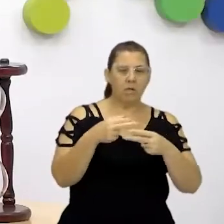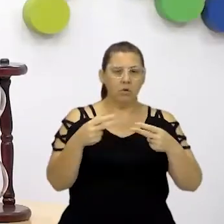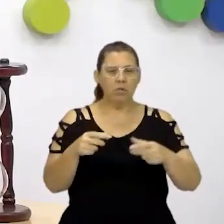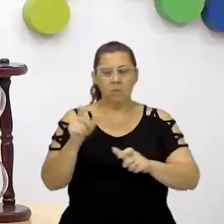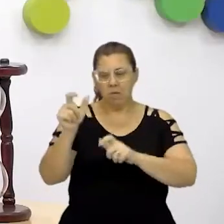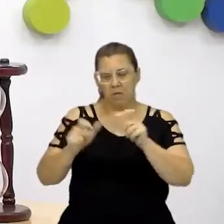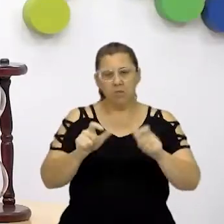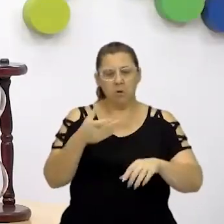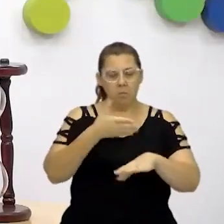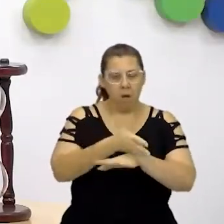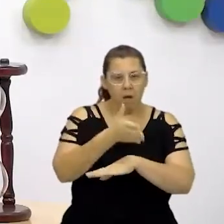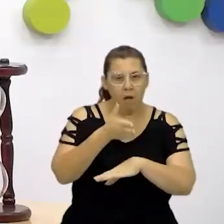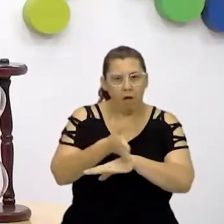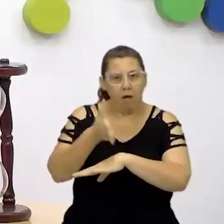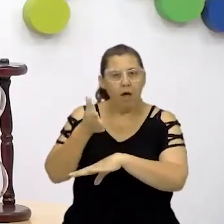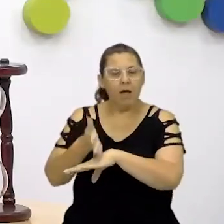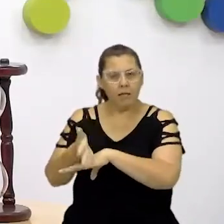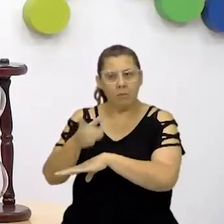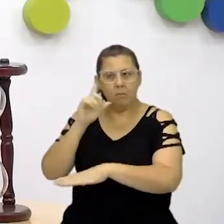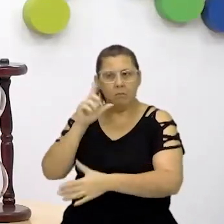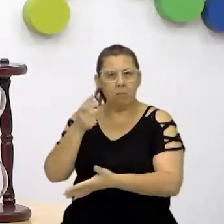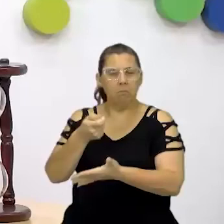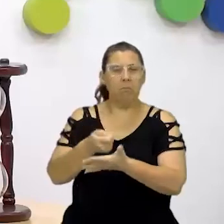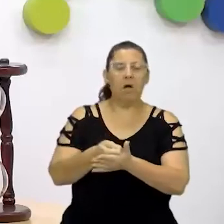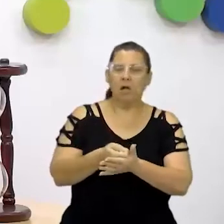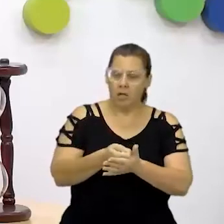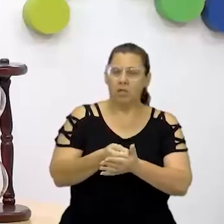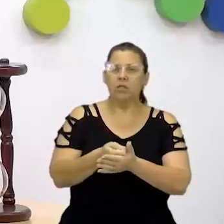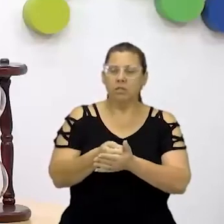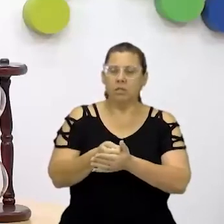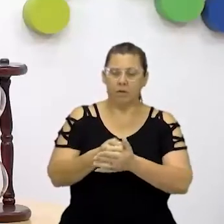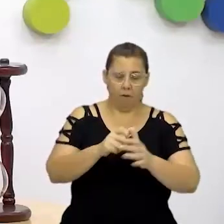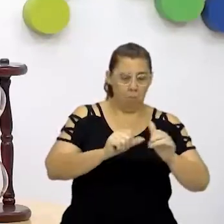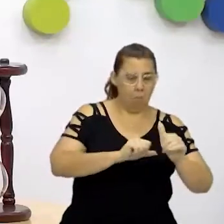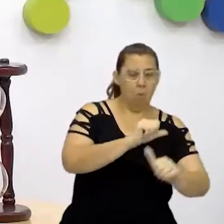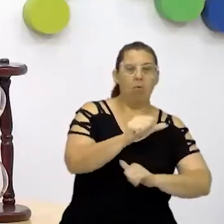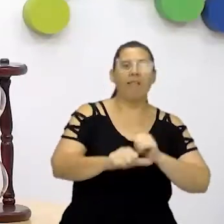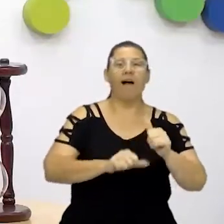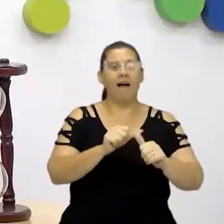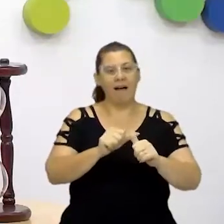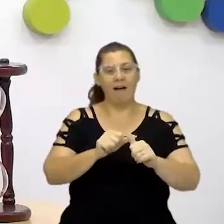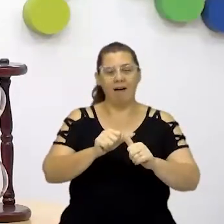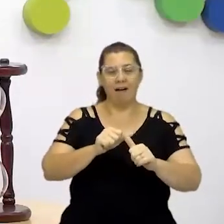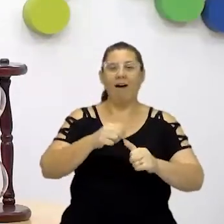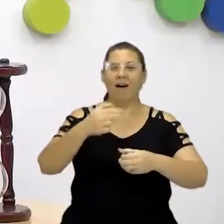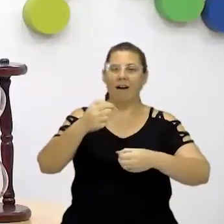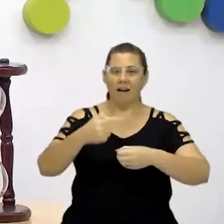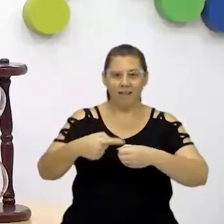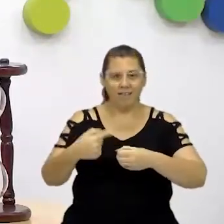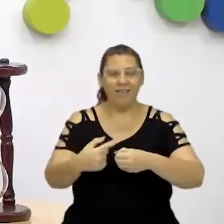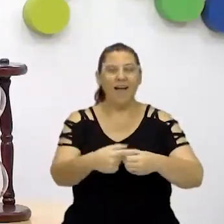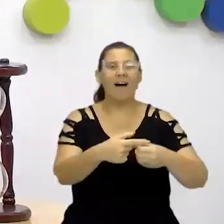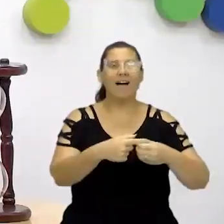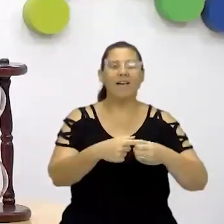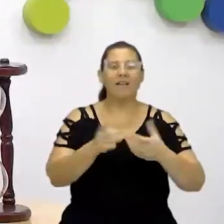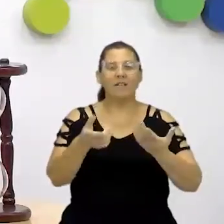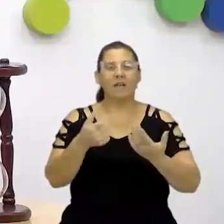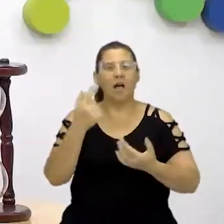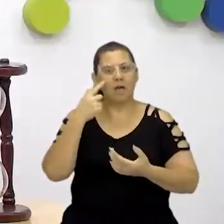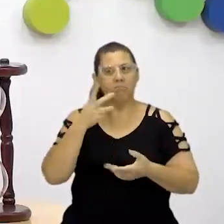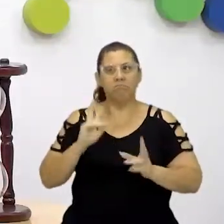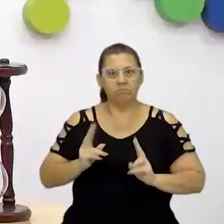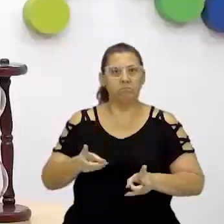pessoas poderem participar das decisões que realmente vão mudar a sua cidade? Isso vem lá da Grécia Antiga. Aí a gente chama de